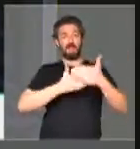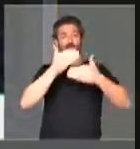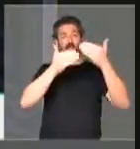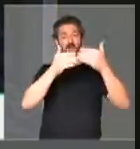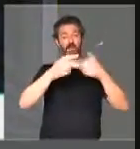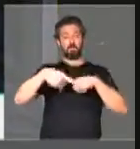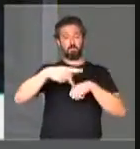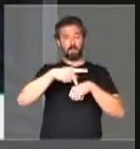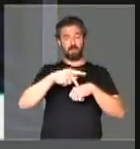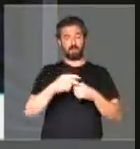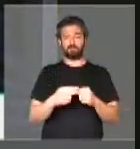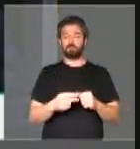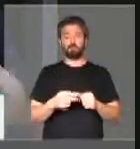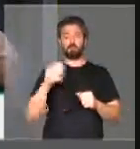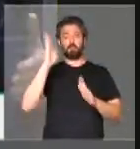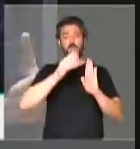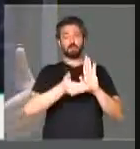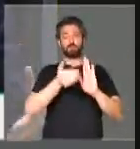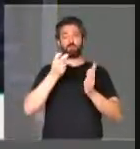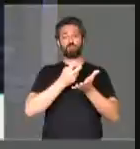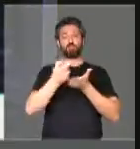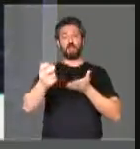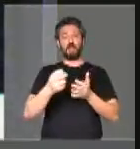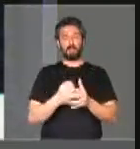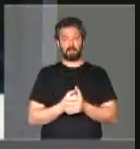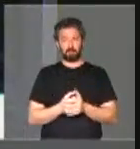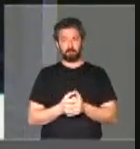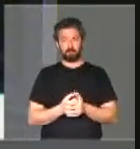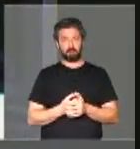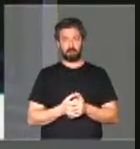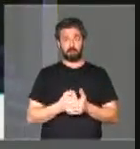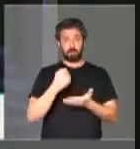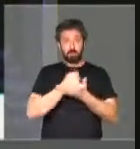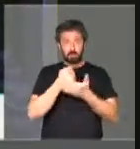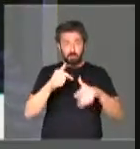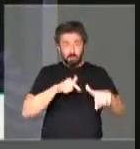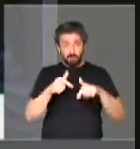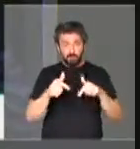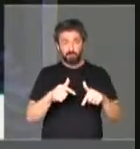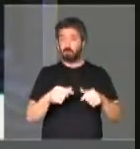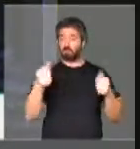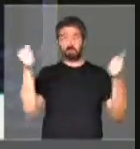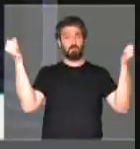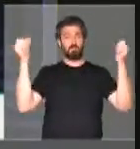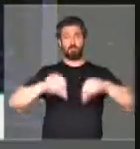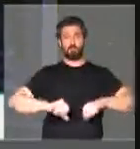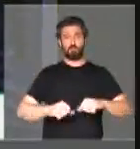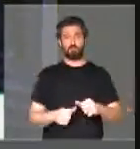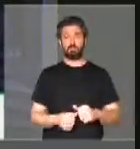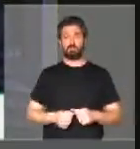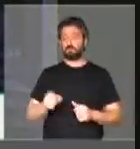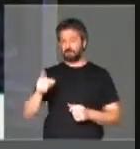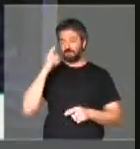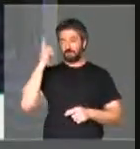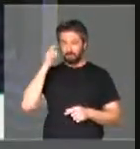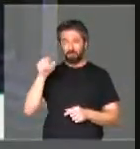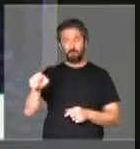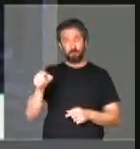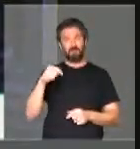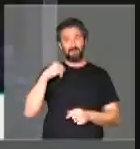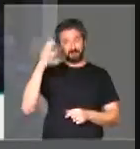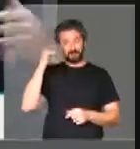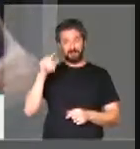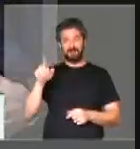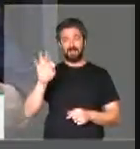externo direto. Isso é uma tragédia para a geração de empregos, deputado Ted Contes. Tema que tem preocupado a V.